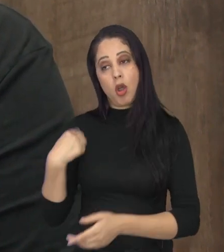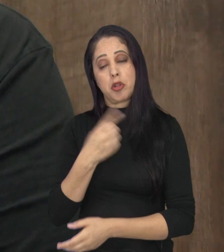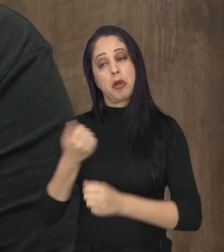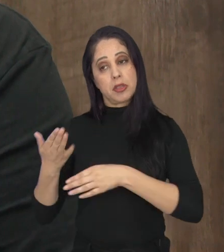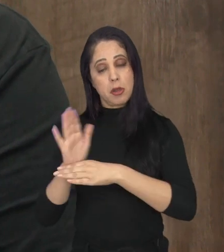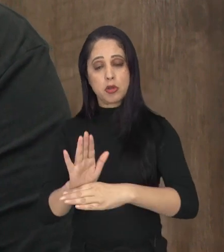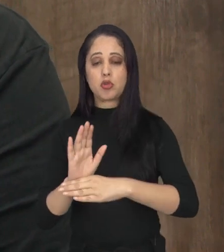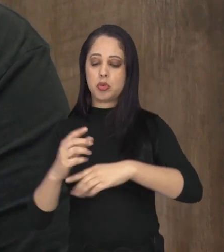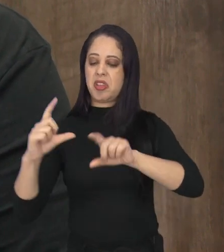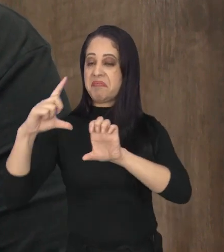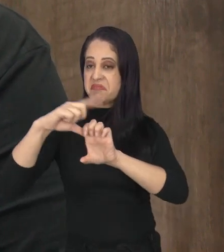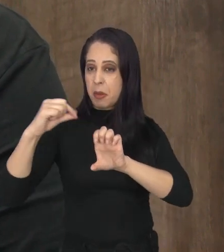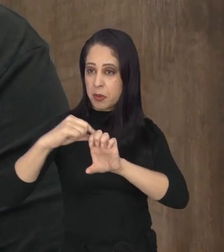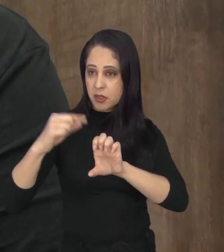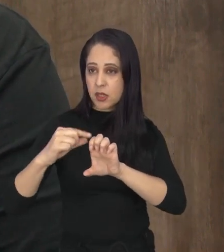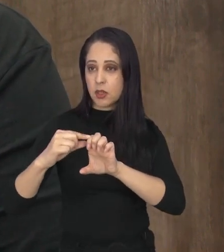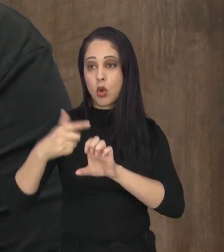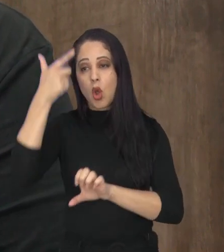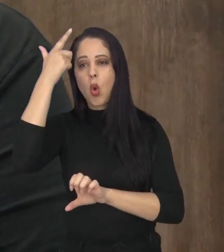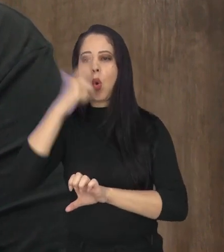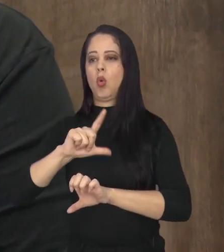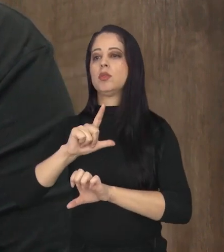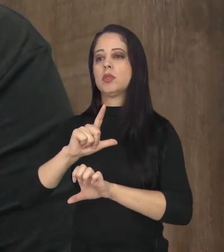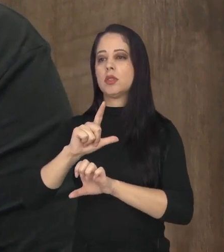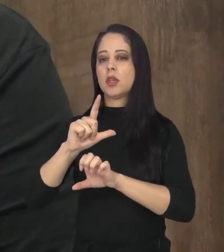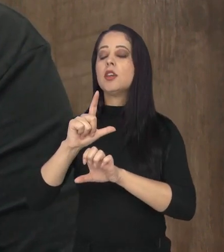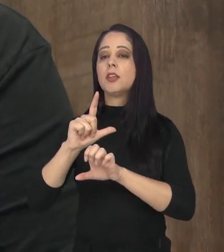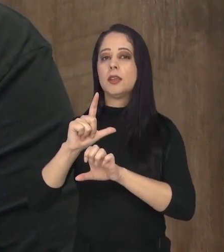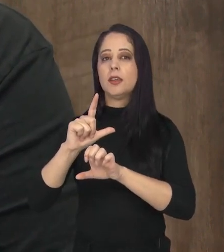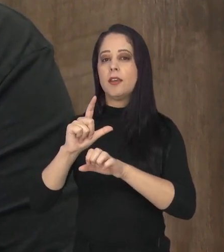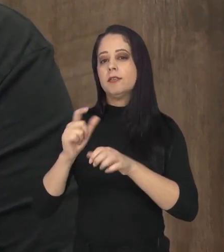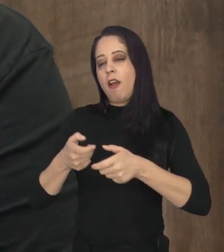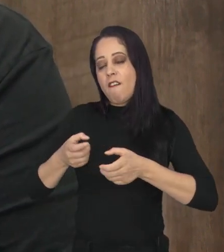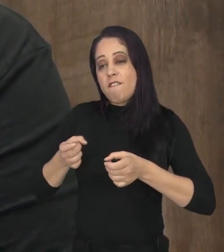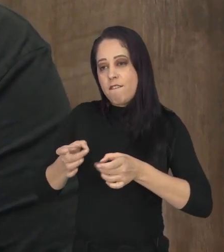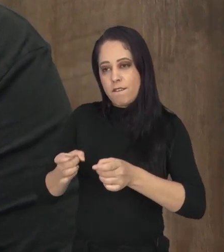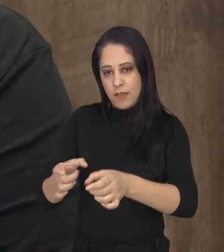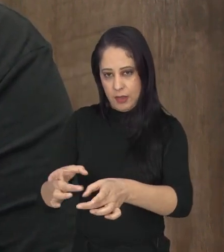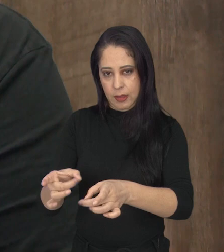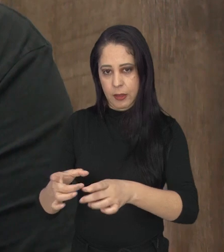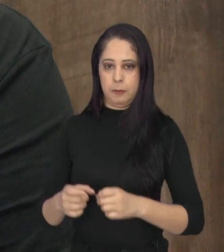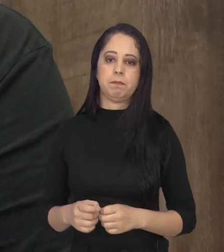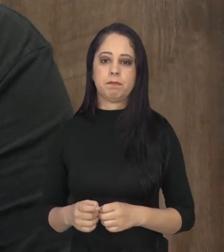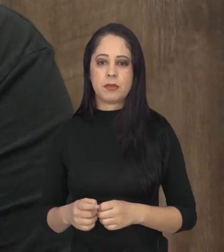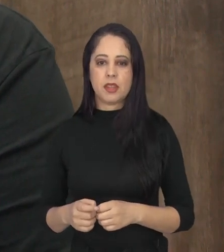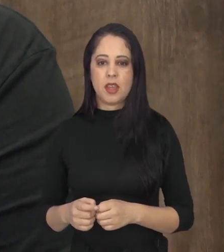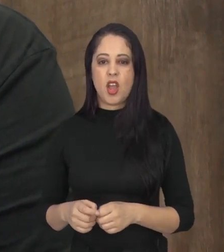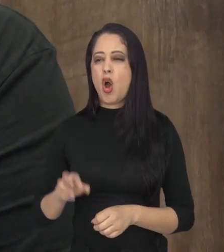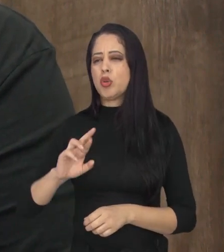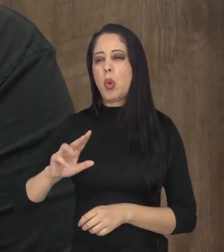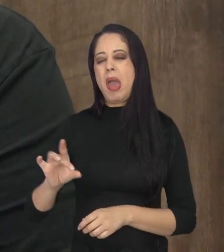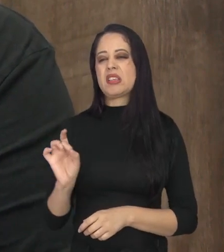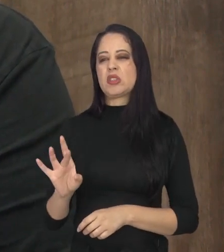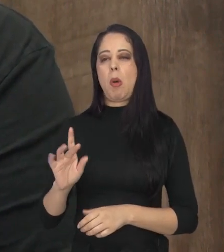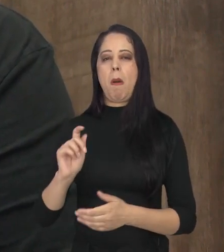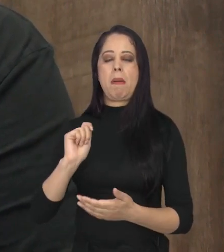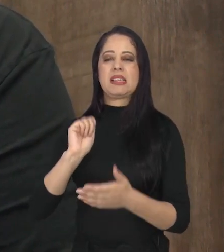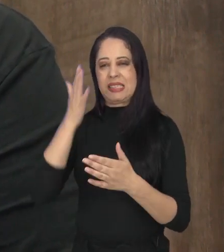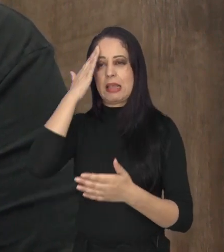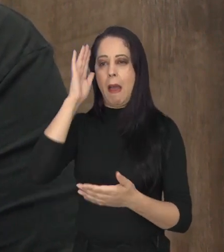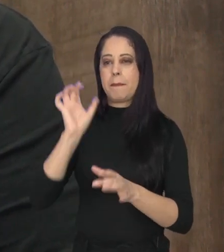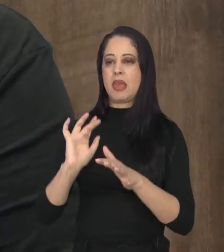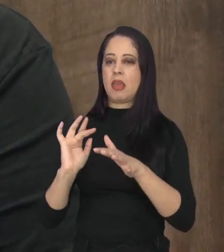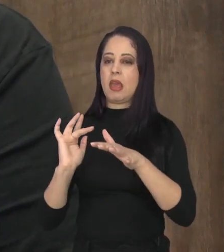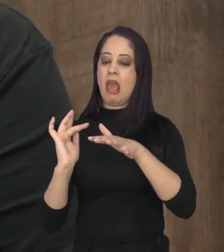vem ajudando milhares de empreendedores a realmente alcançar mais resultado através das redes. Importante, não dependendo somente da